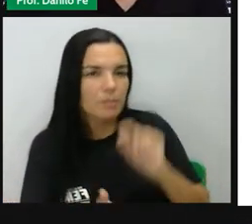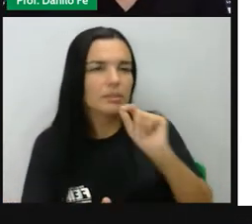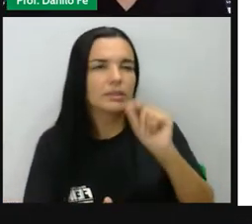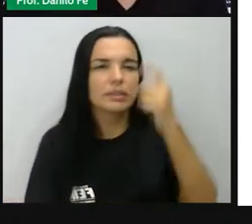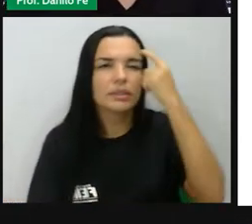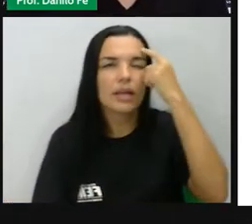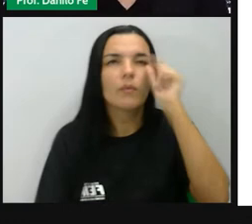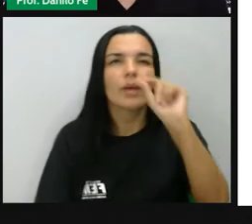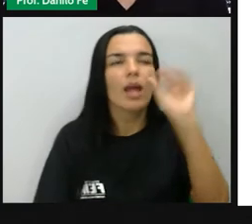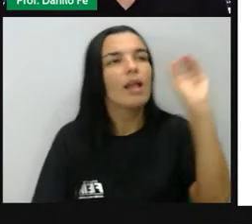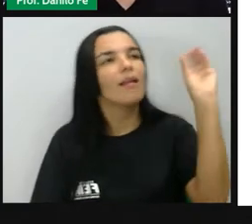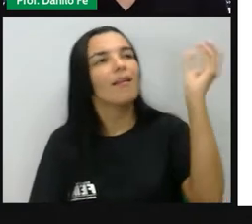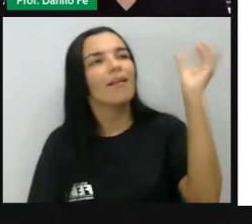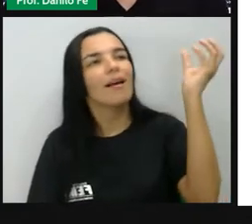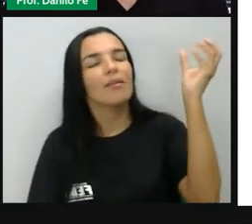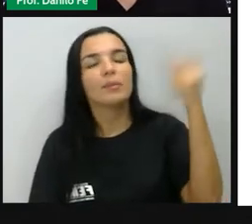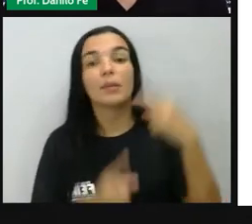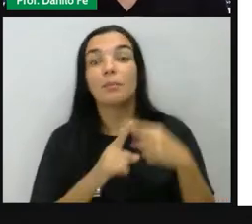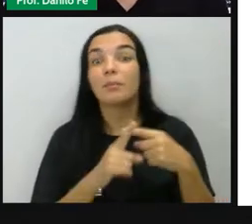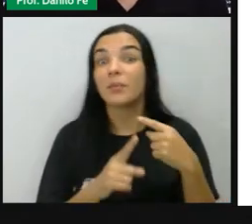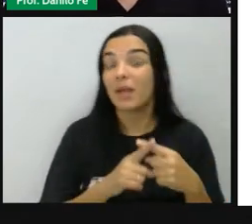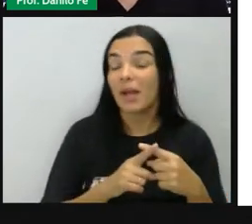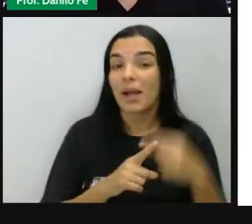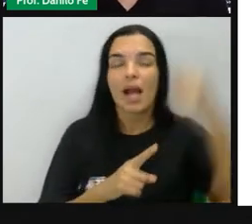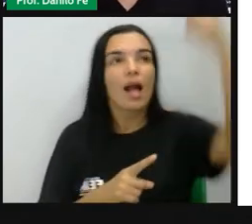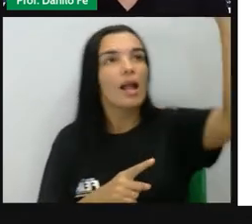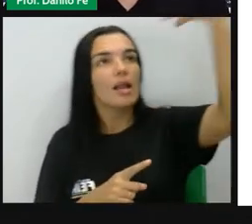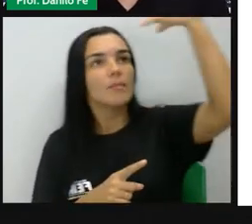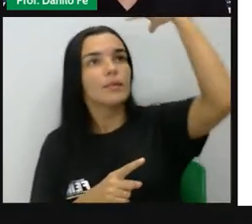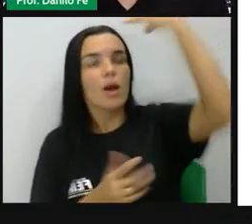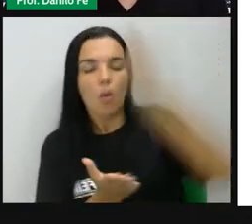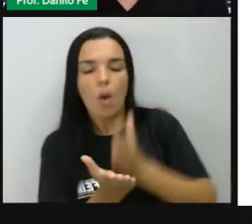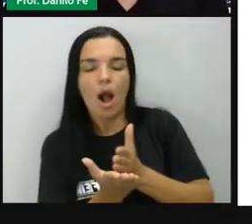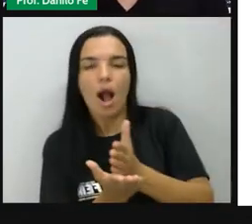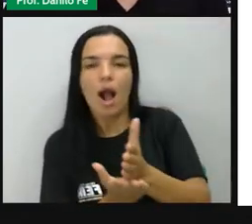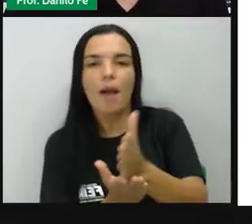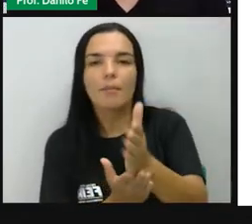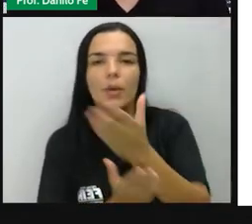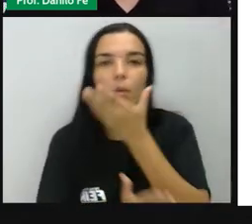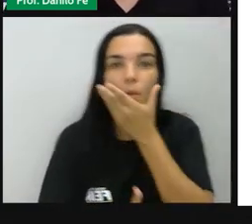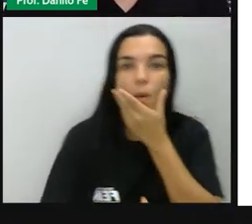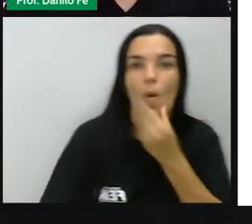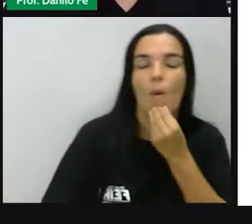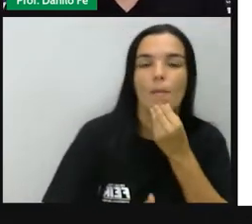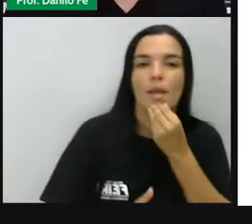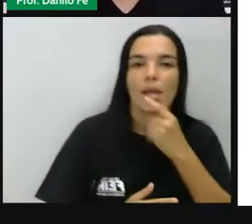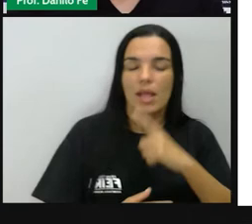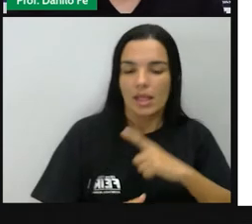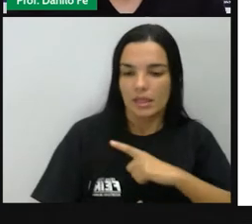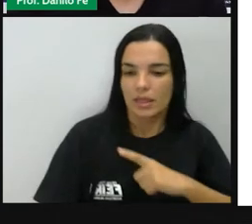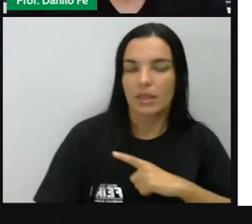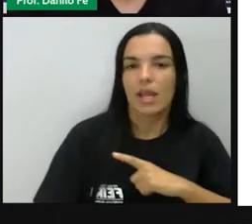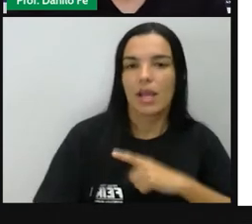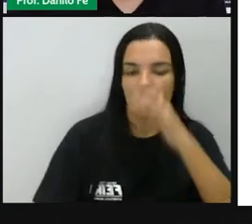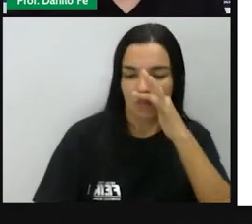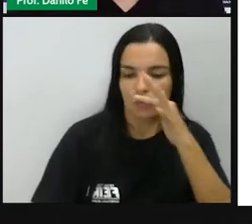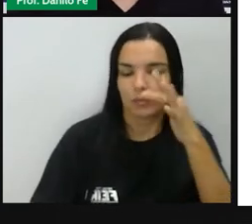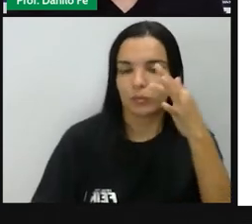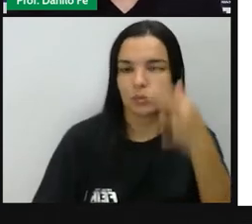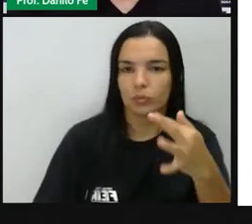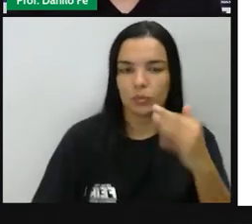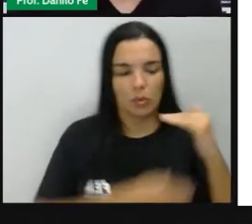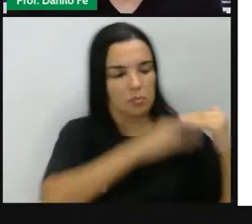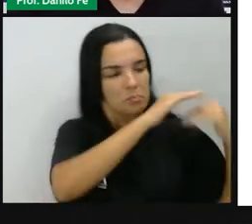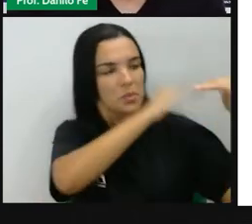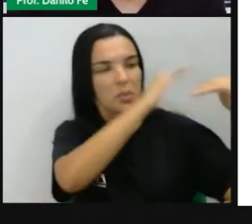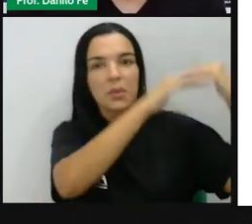homens e levá-los ao progresso e a uma sociedade melhor. Eles acreditavam que a